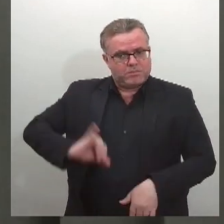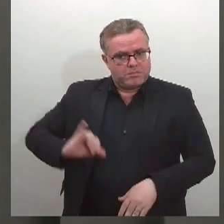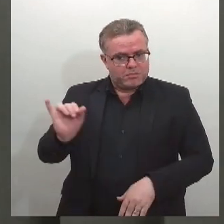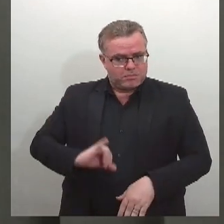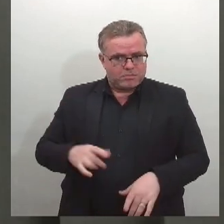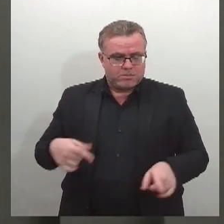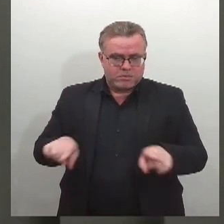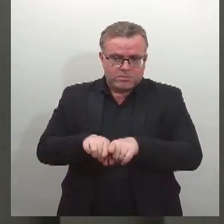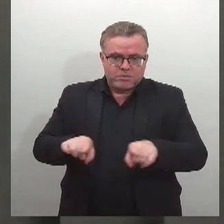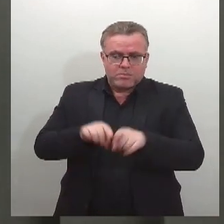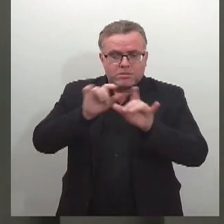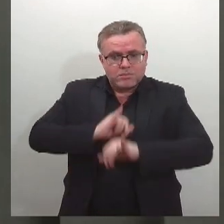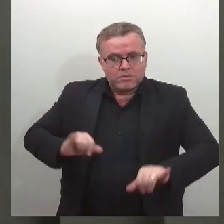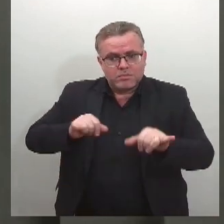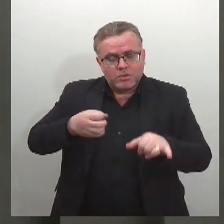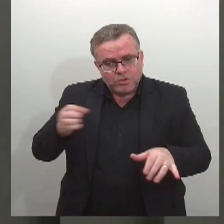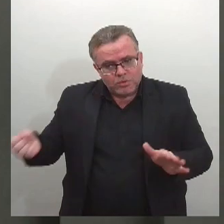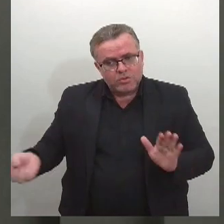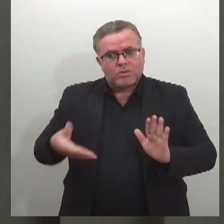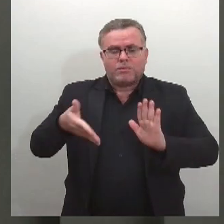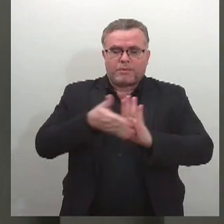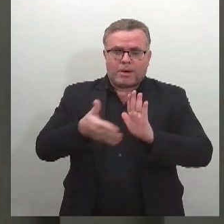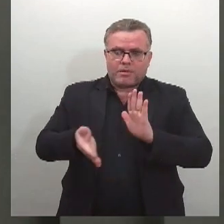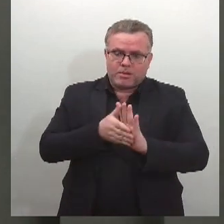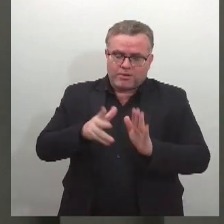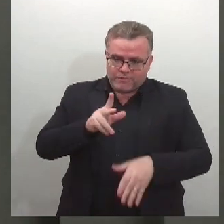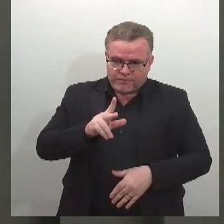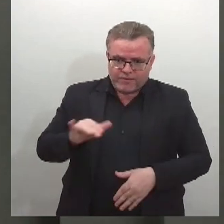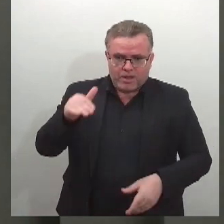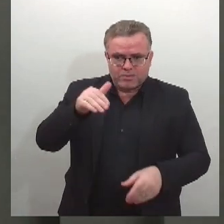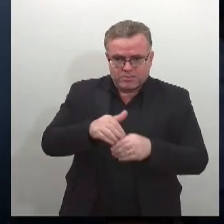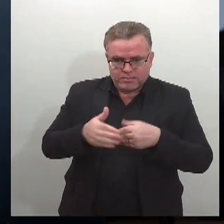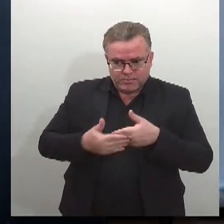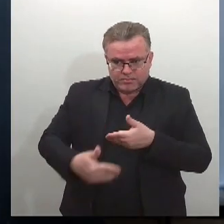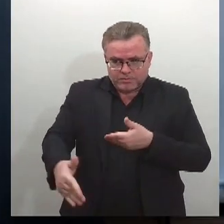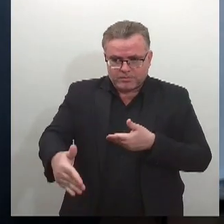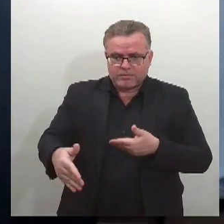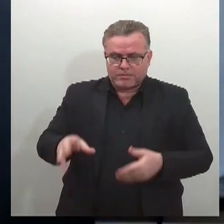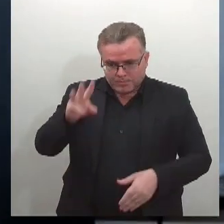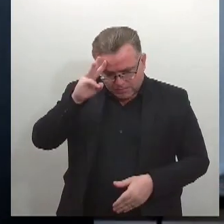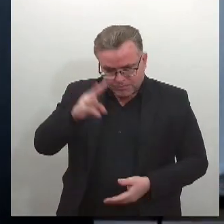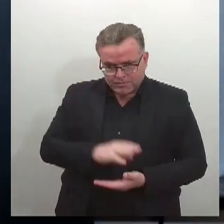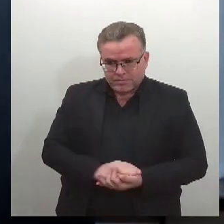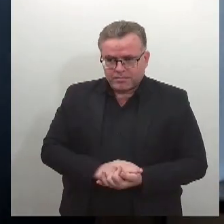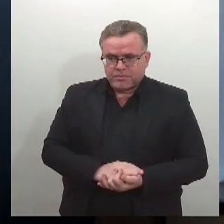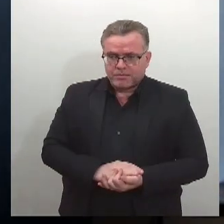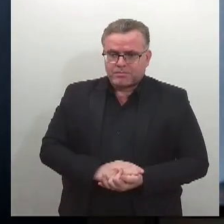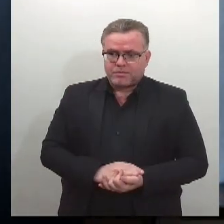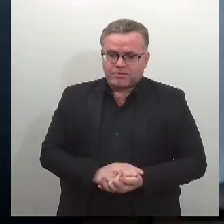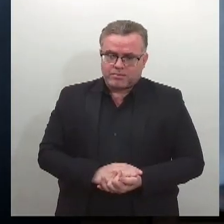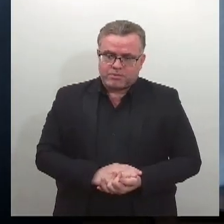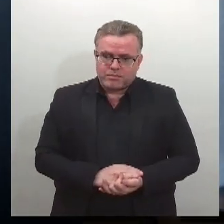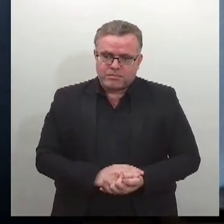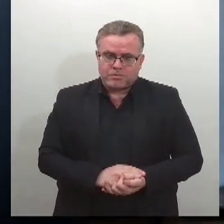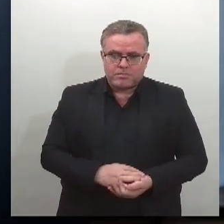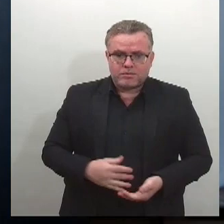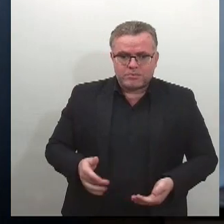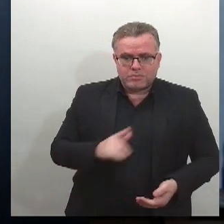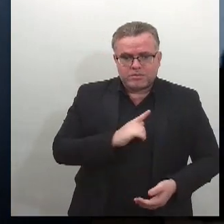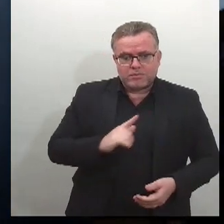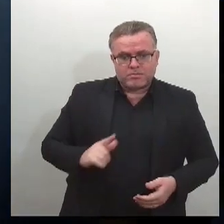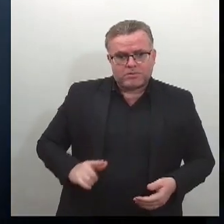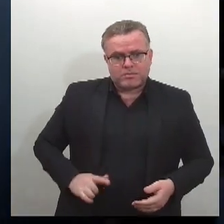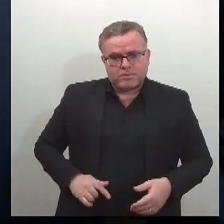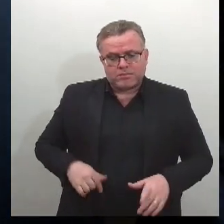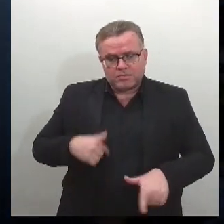que novas proposituras devem ser votadas nesta terça-feira. O governador tem um ritmo bastante acelerado,